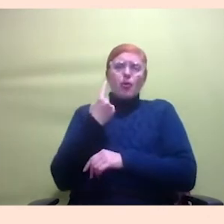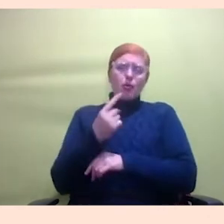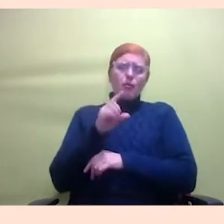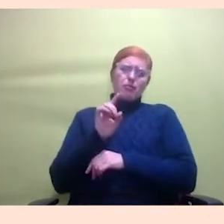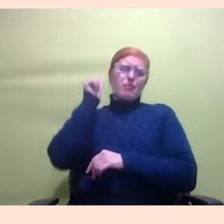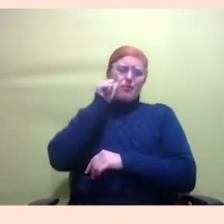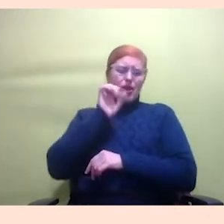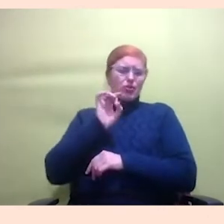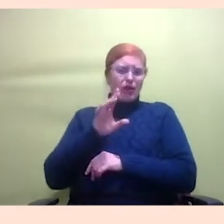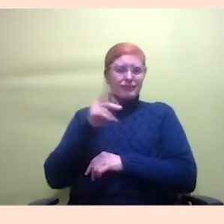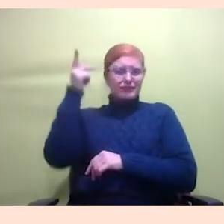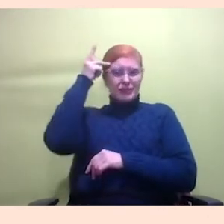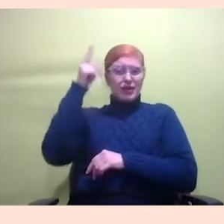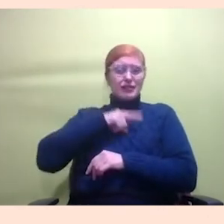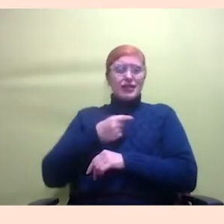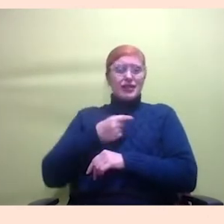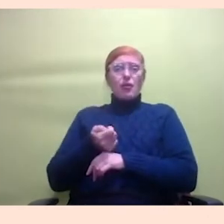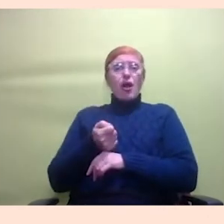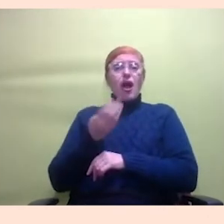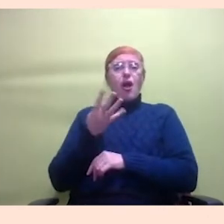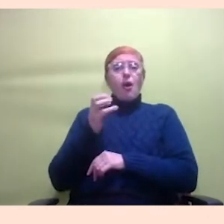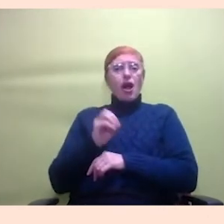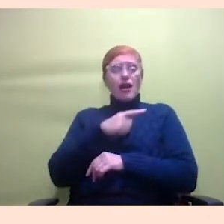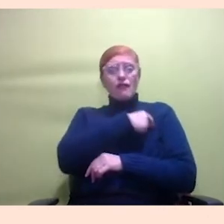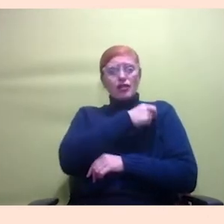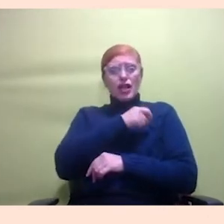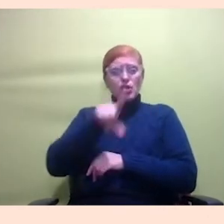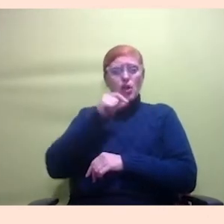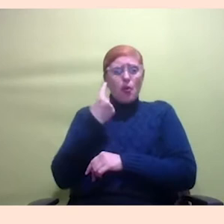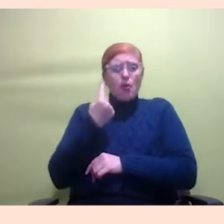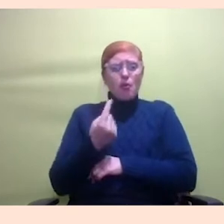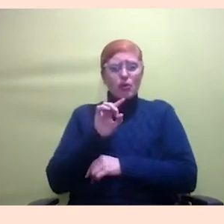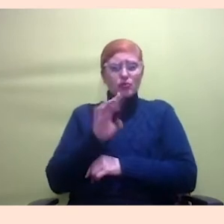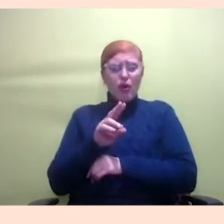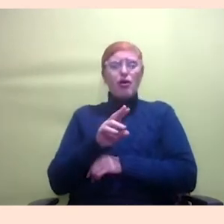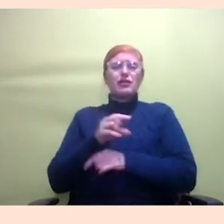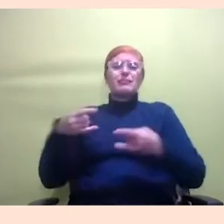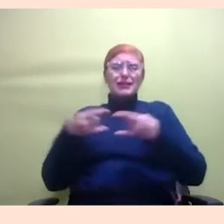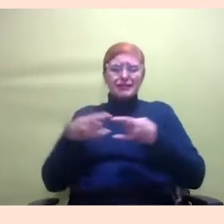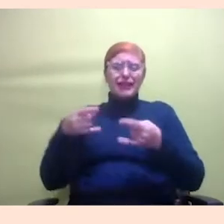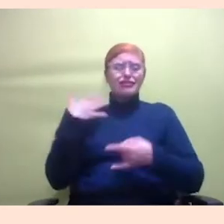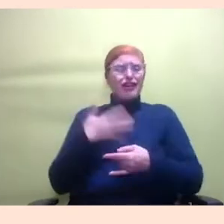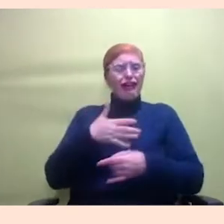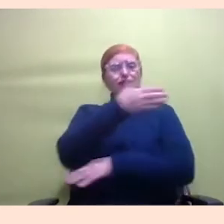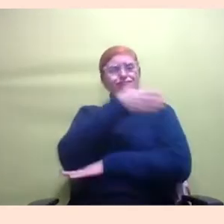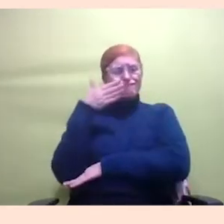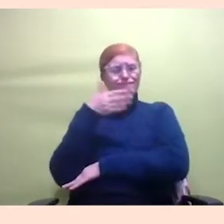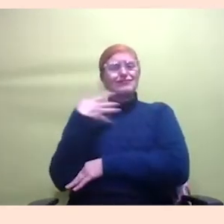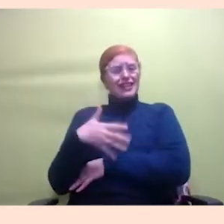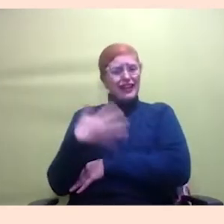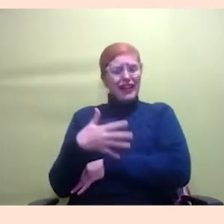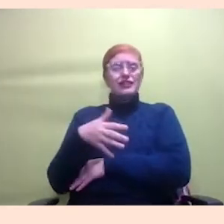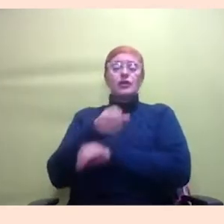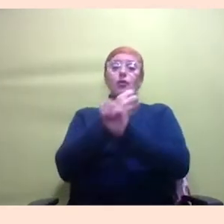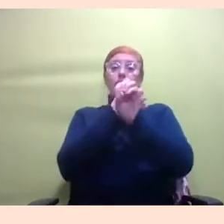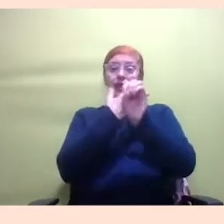voluntárias você escolher uma é muito perverso porque a passagem é cara a hospedagem é cara enfim então a ideia do EAD é justamente diminuir distâncias mas eu